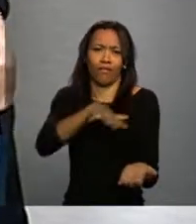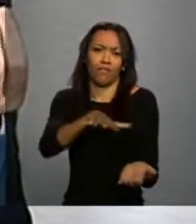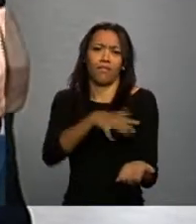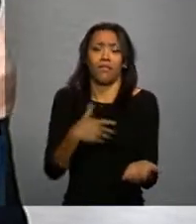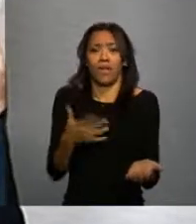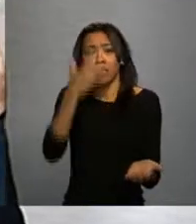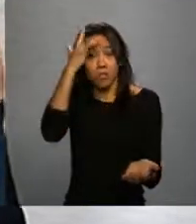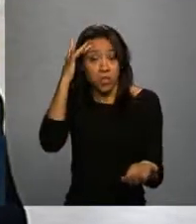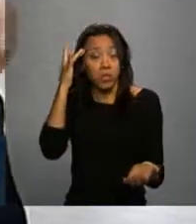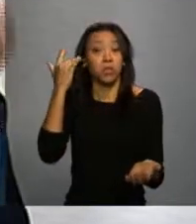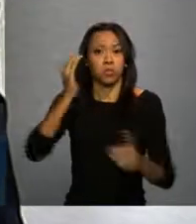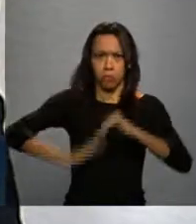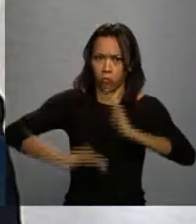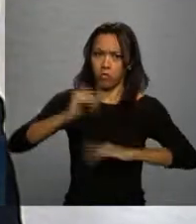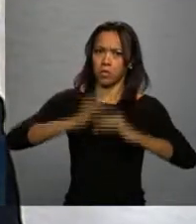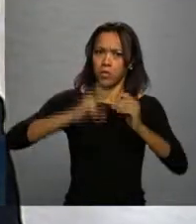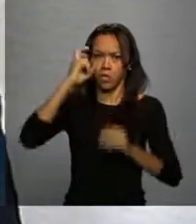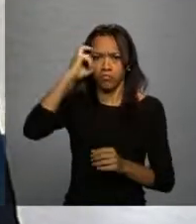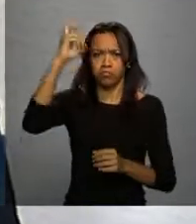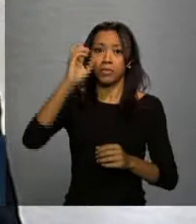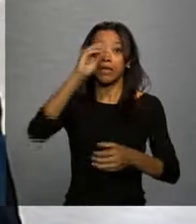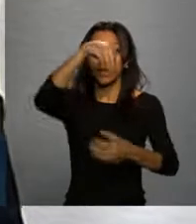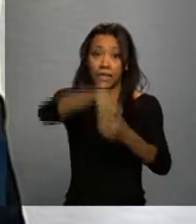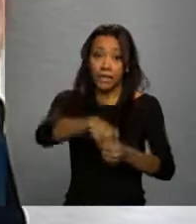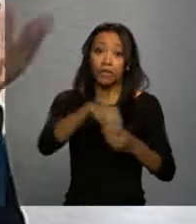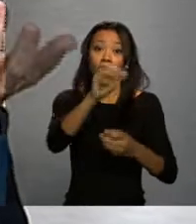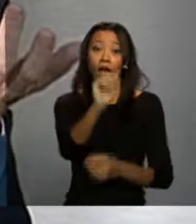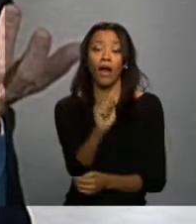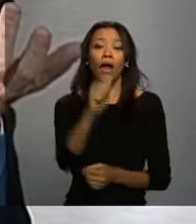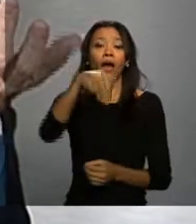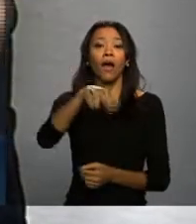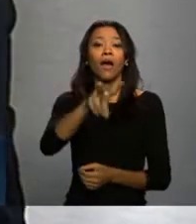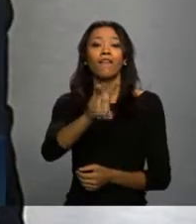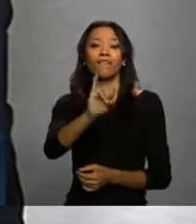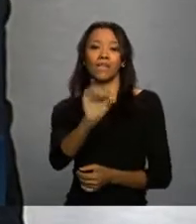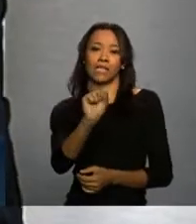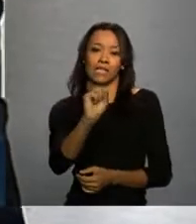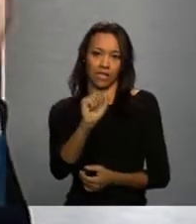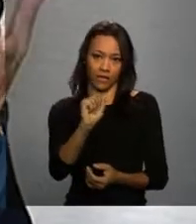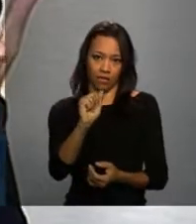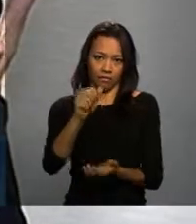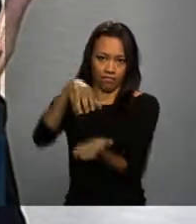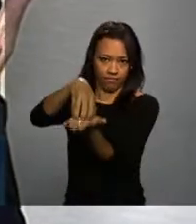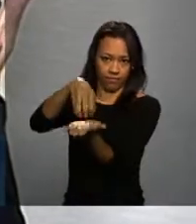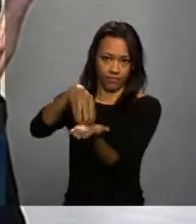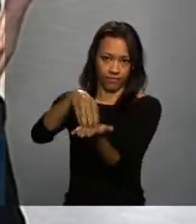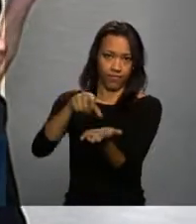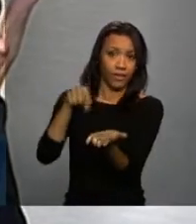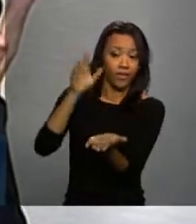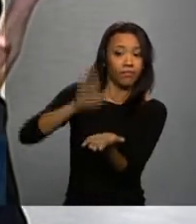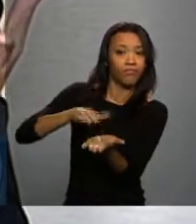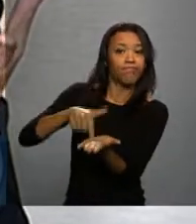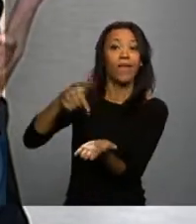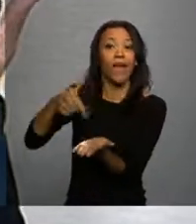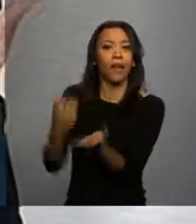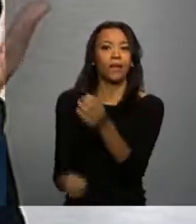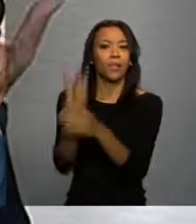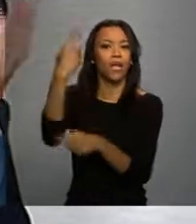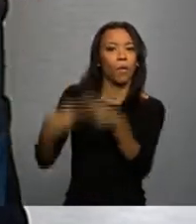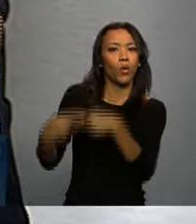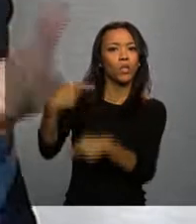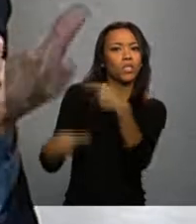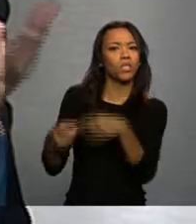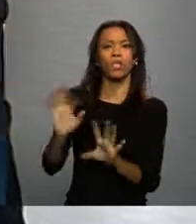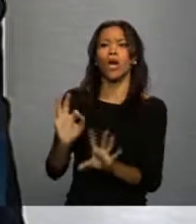equipes muito qualificadas na Anvisa, mas naturalmente pelo próprio papel da Anvisa, a Anvisa não tem o papel da formulação da política, é uma